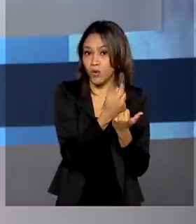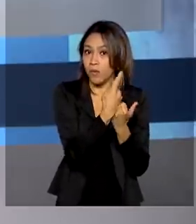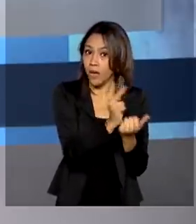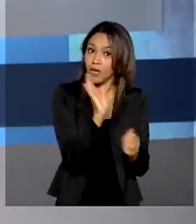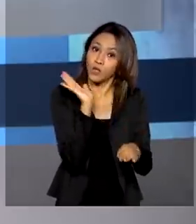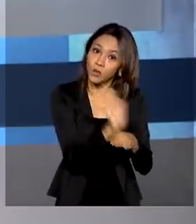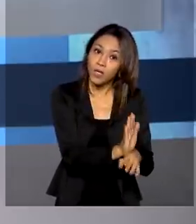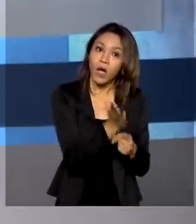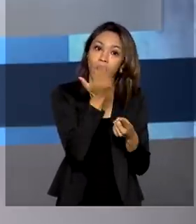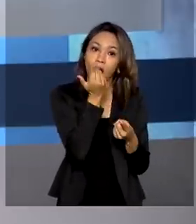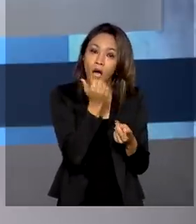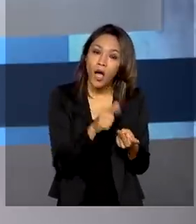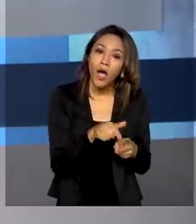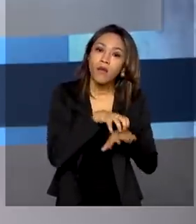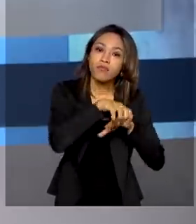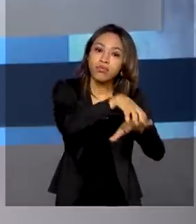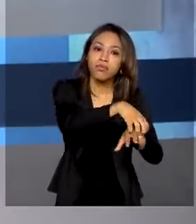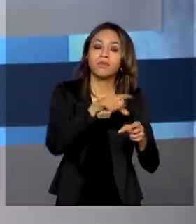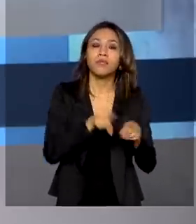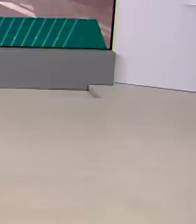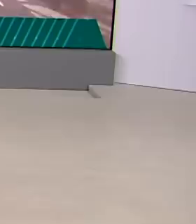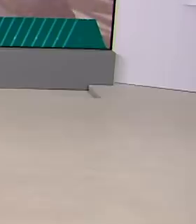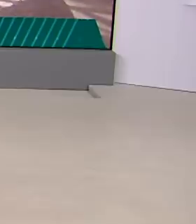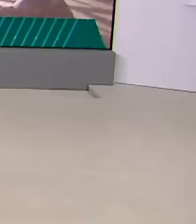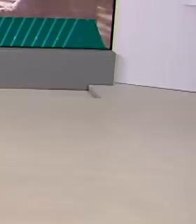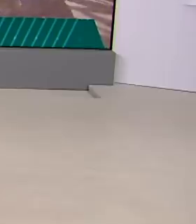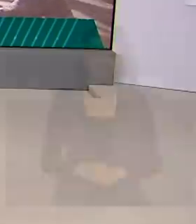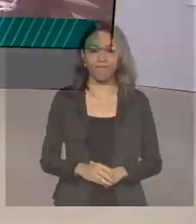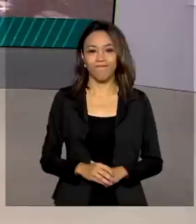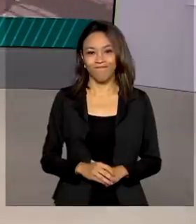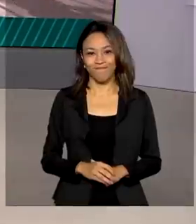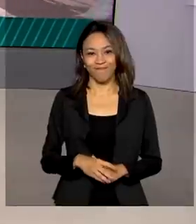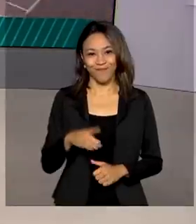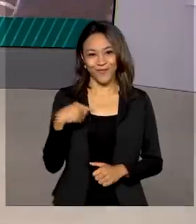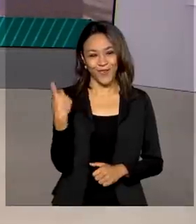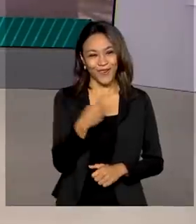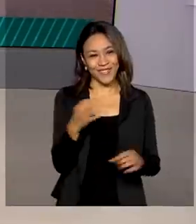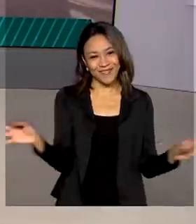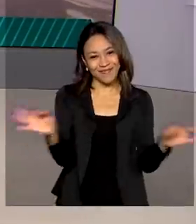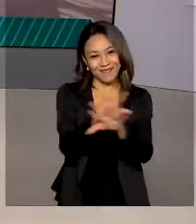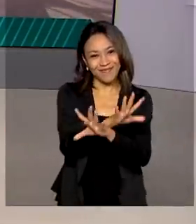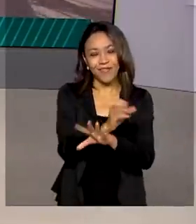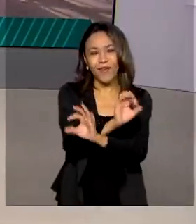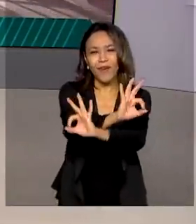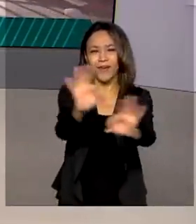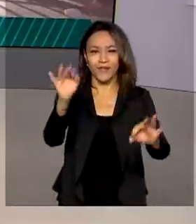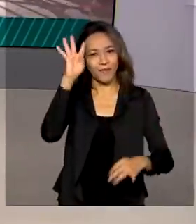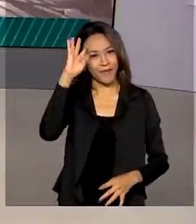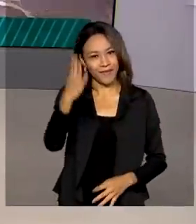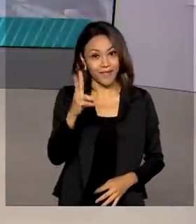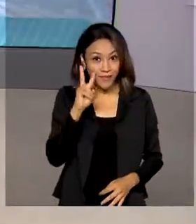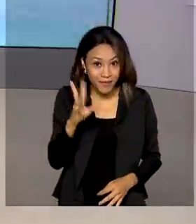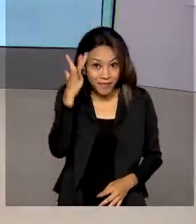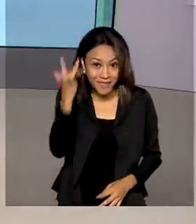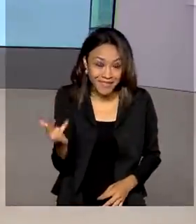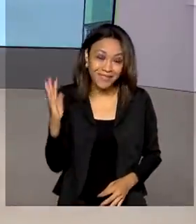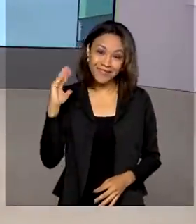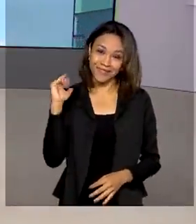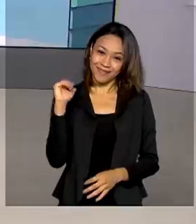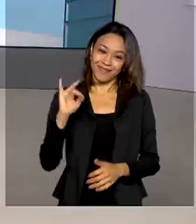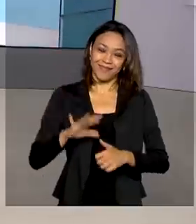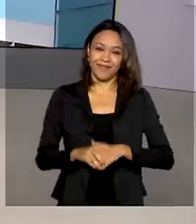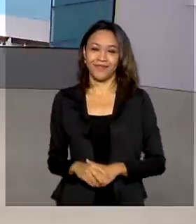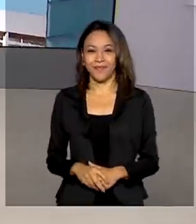com alimentação, transporte e material didático. O Brasil em Dia termina aqui. Uma ótima quarta-feira para você. Nos vemos amanhã. Até lá.